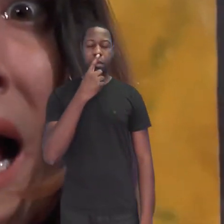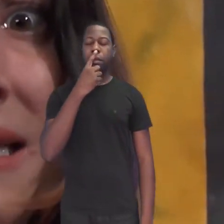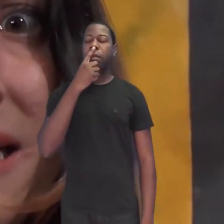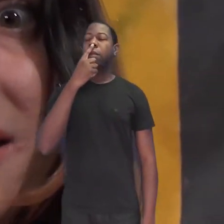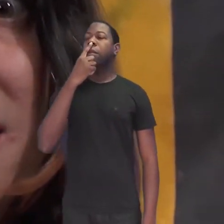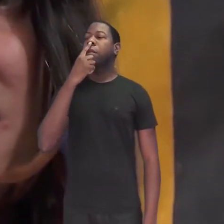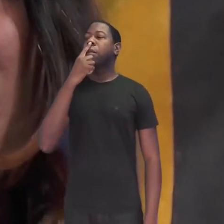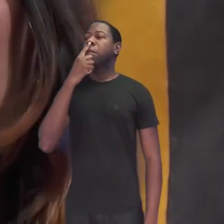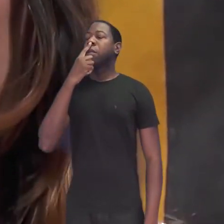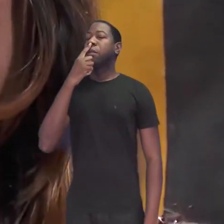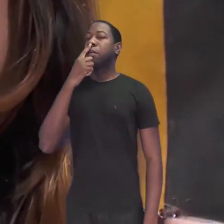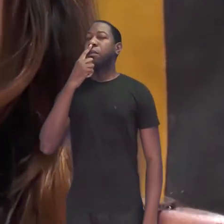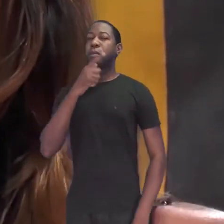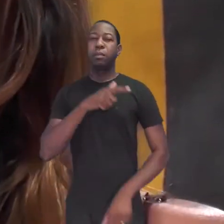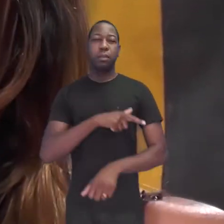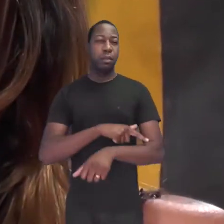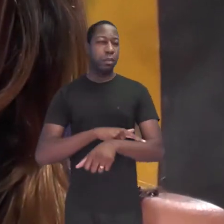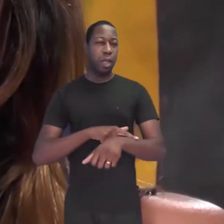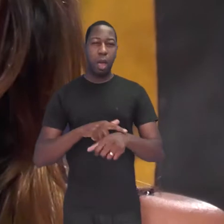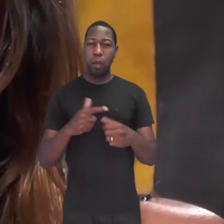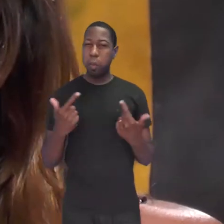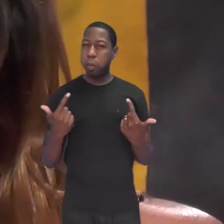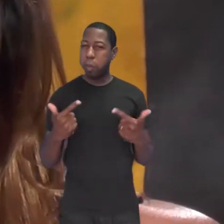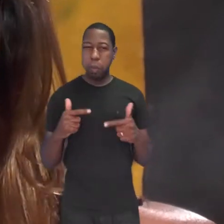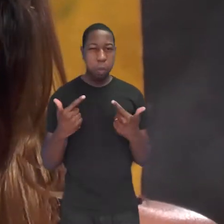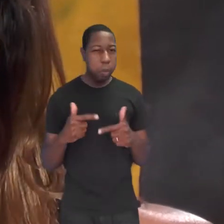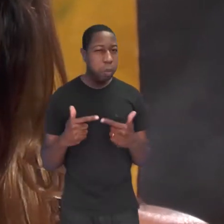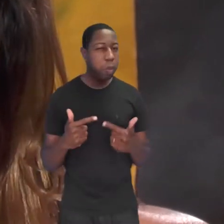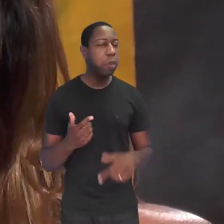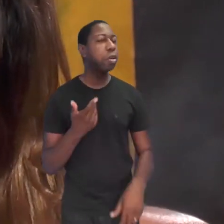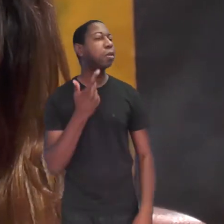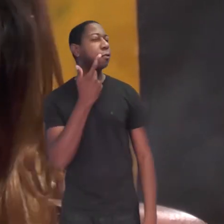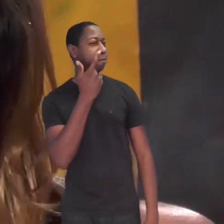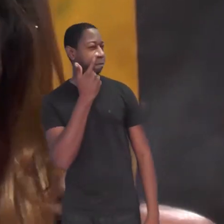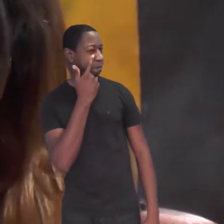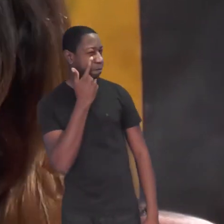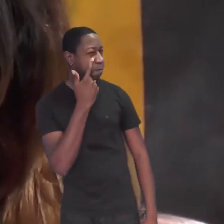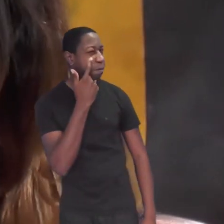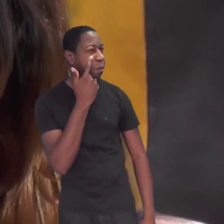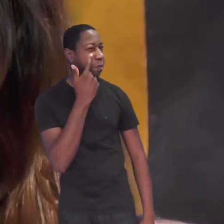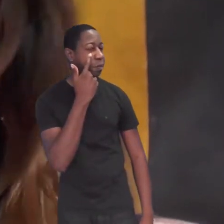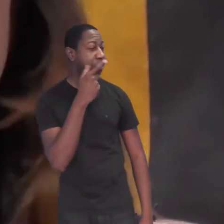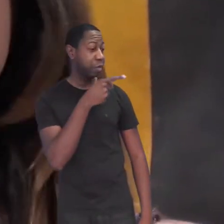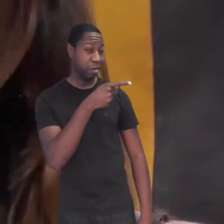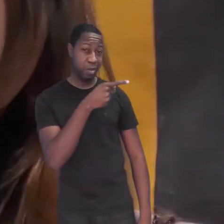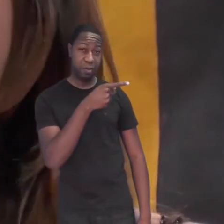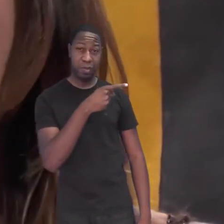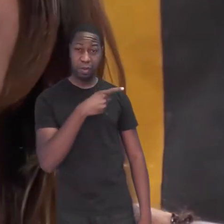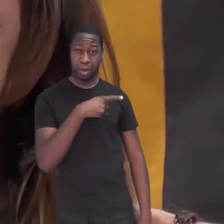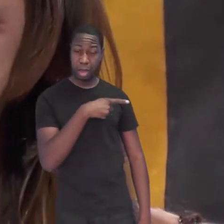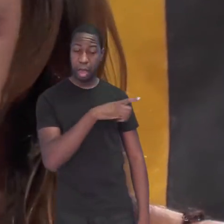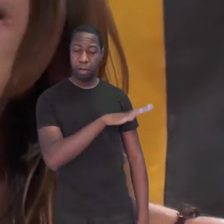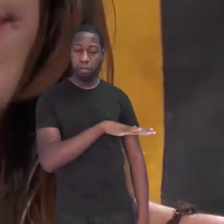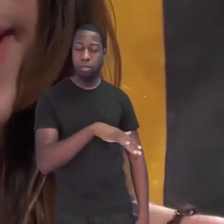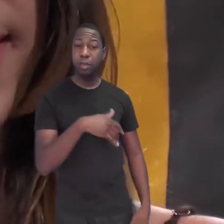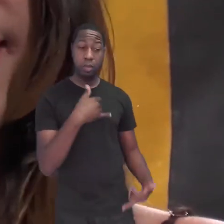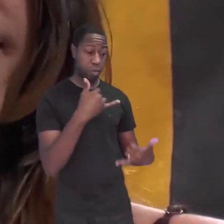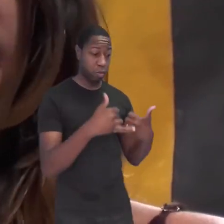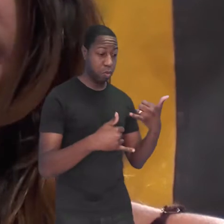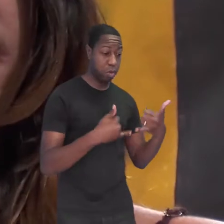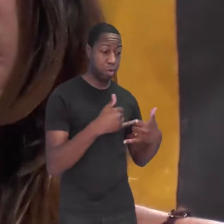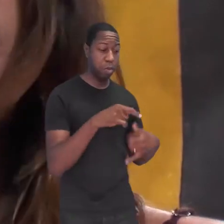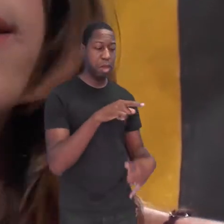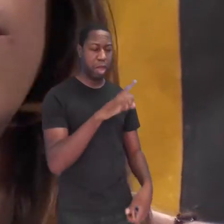educadas. Precisava ver daquelas crianças que quando a gente vai brincar, elas só querem brincar da